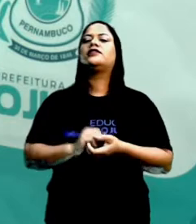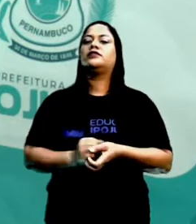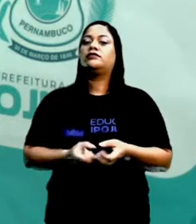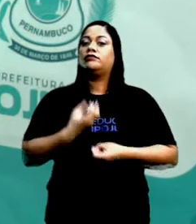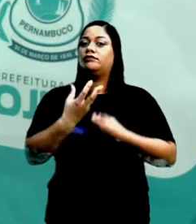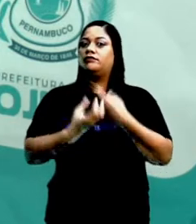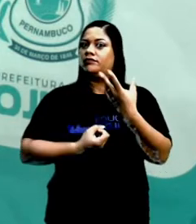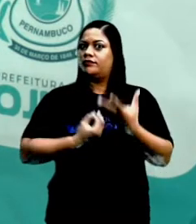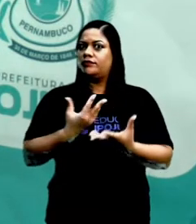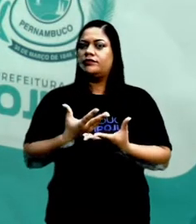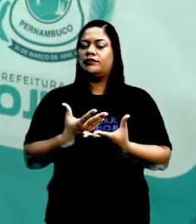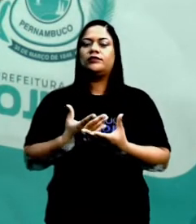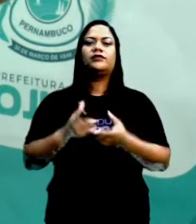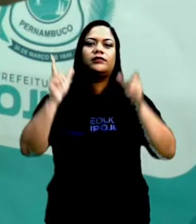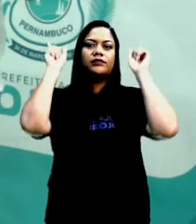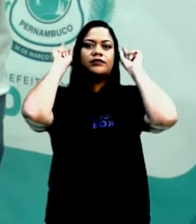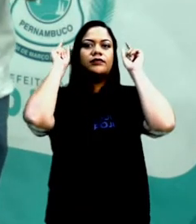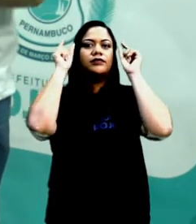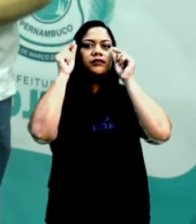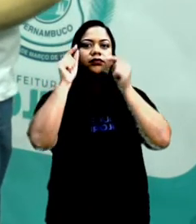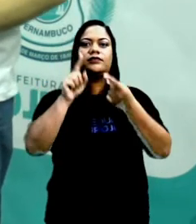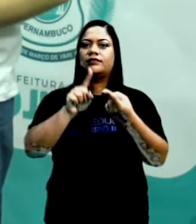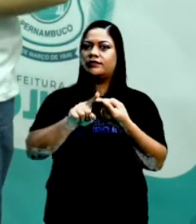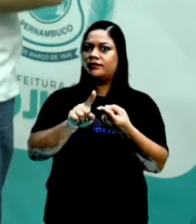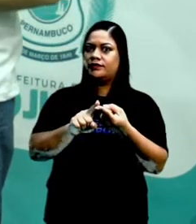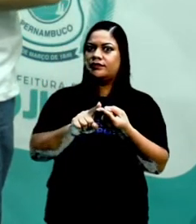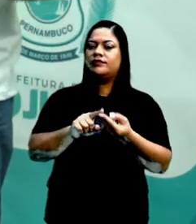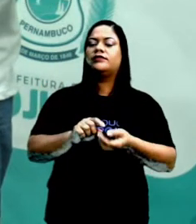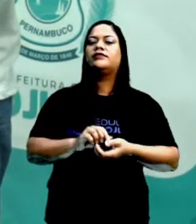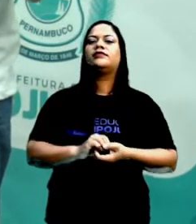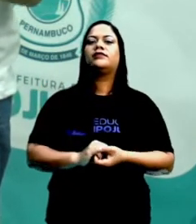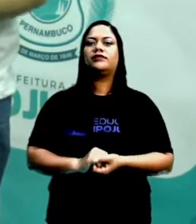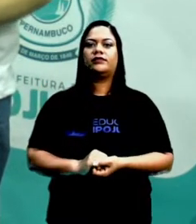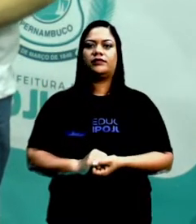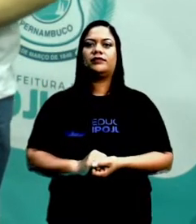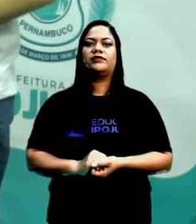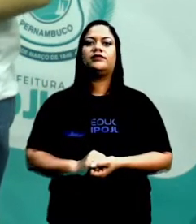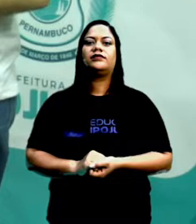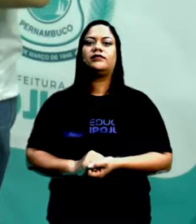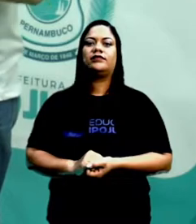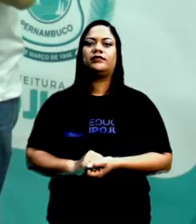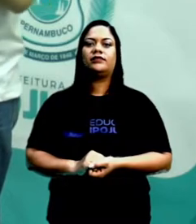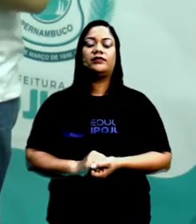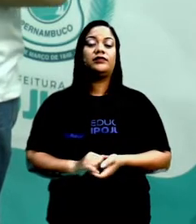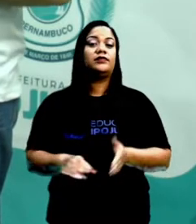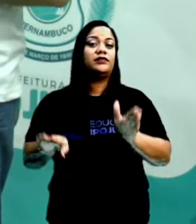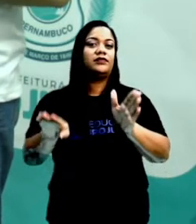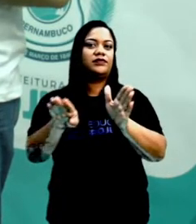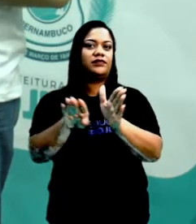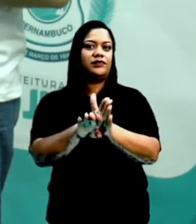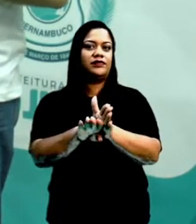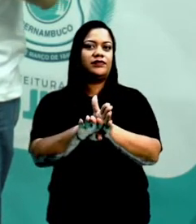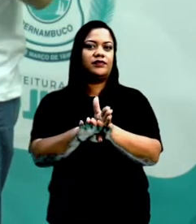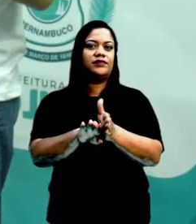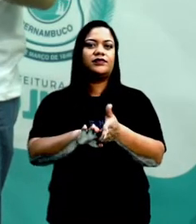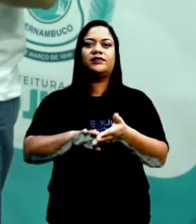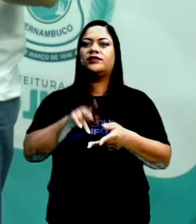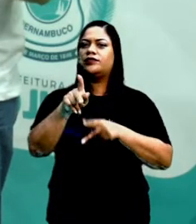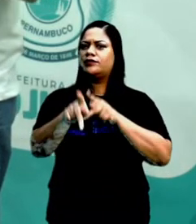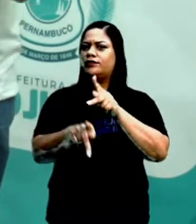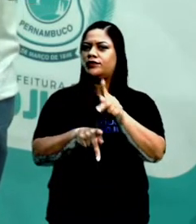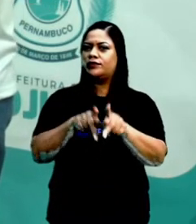épicos gregos, ok? Também vai ser nesse primeiro período, no período Pré-Homérico, que vão chegar ali os